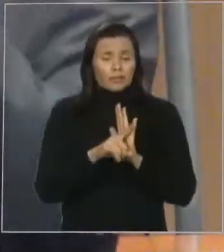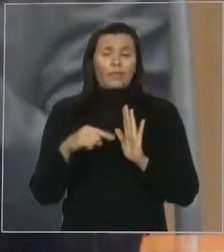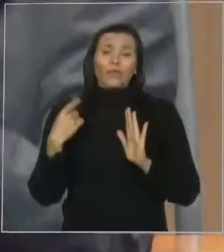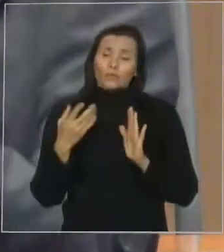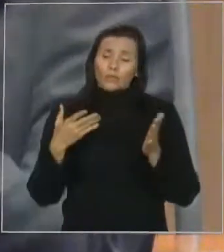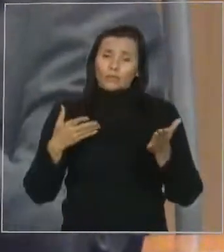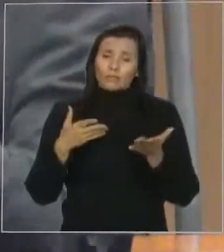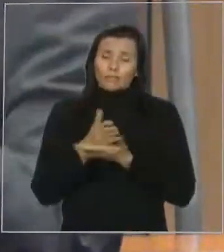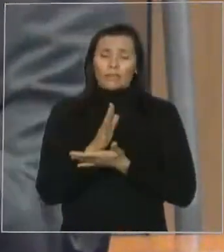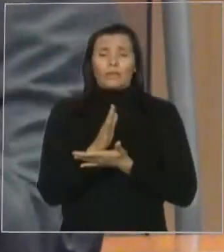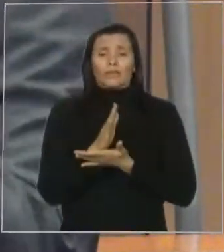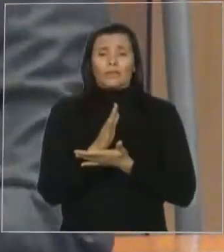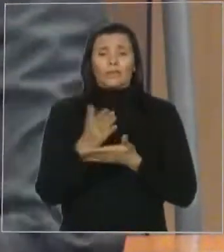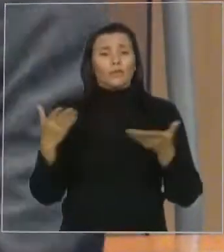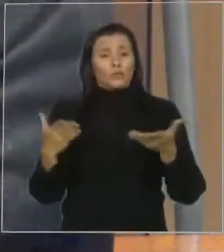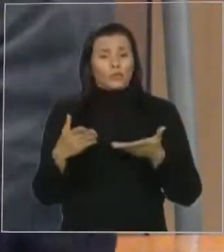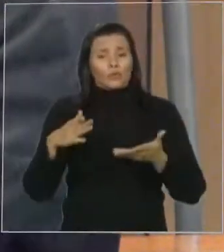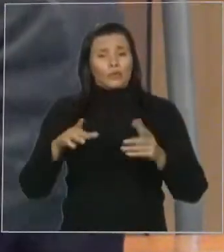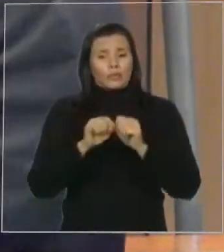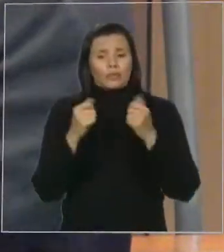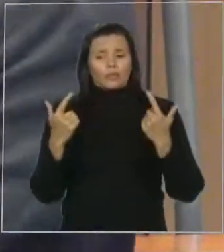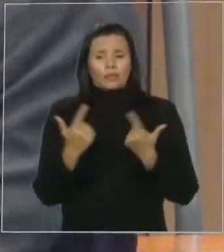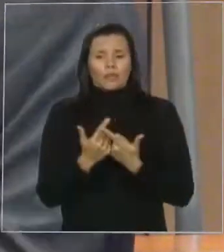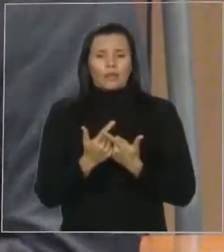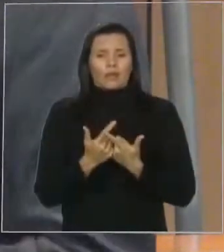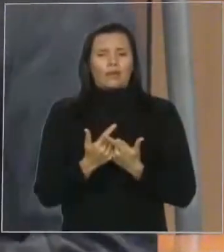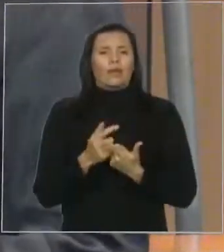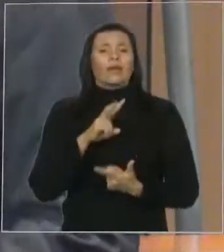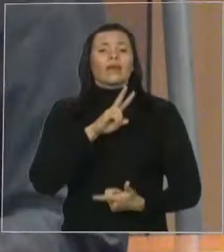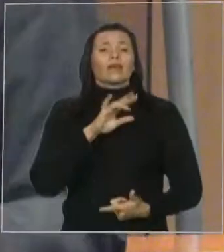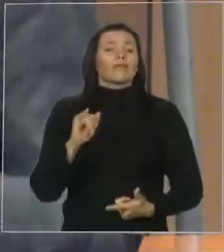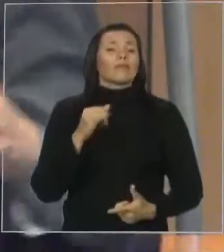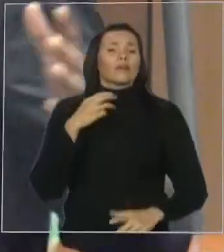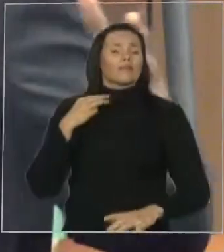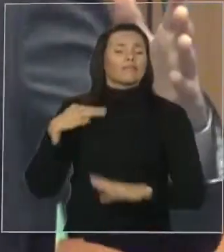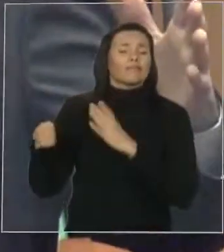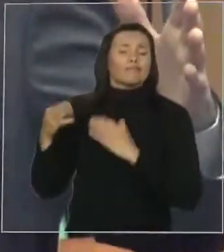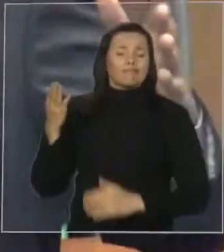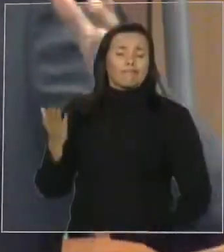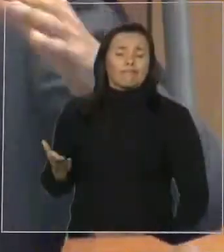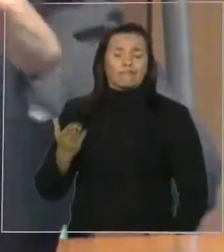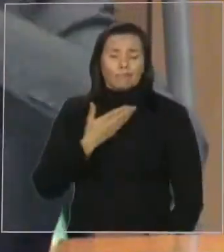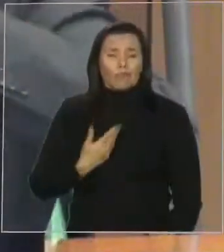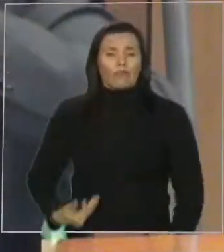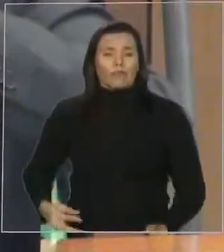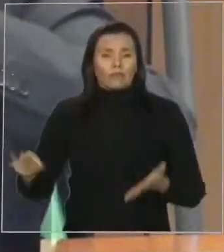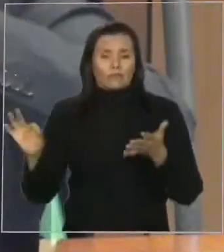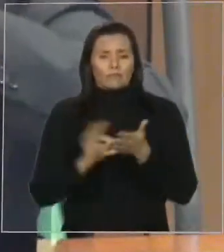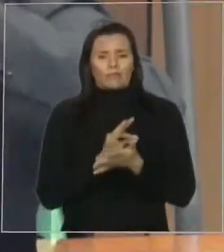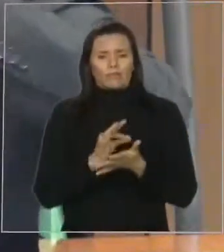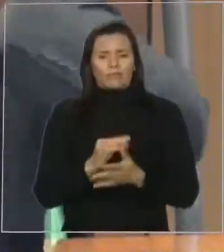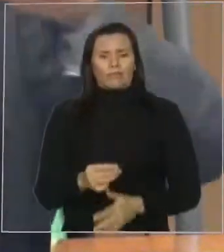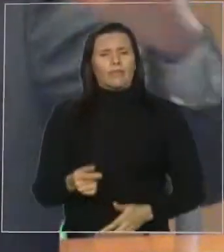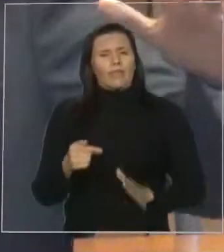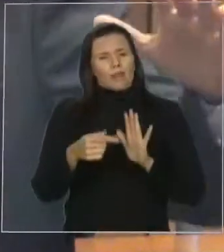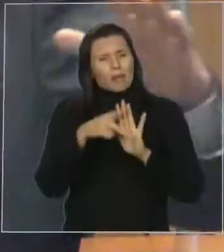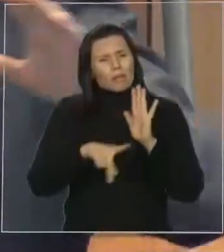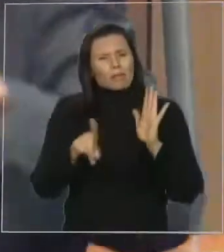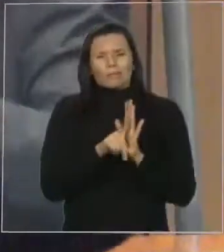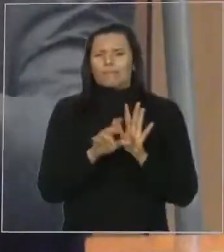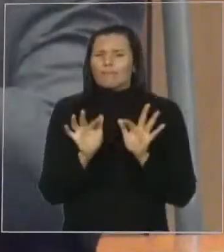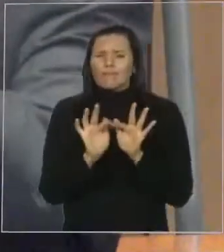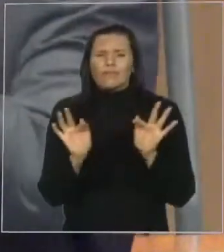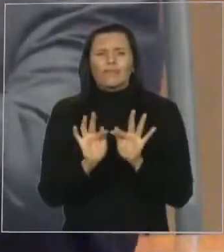unanimidade, nessa casa que vai agora à sanção do governador. Uma medida simples, que não tem custo nenhum,